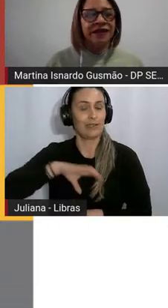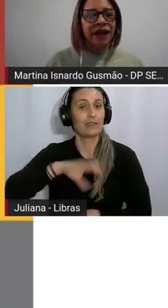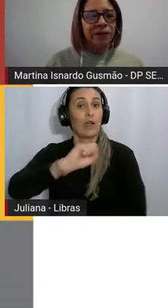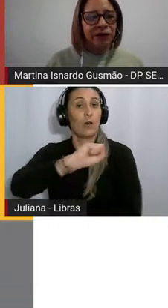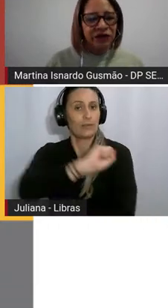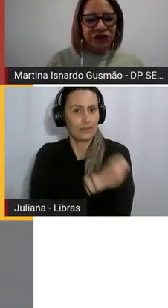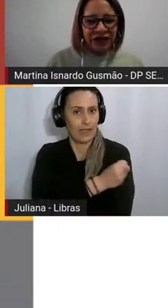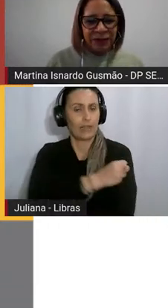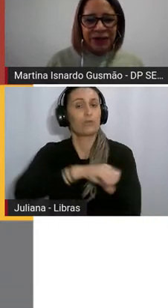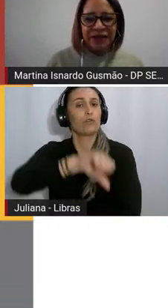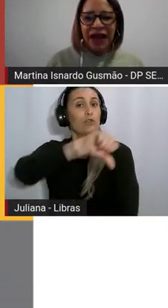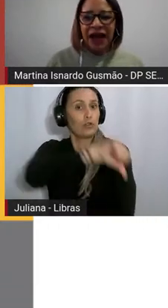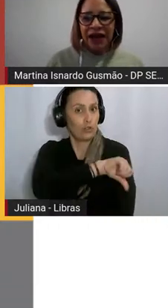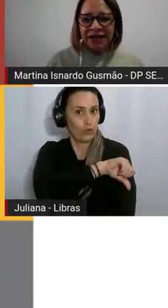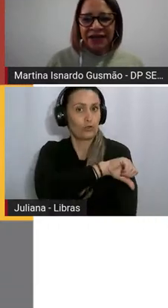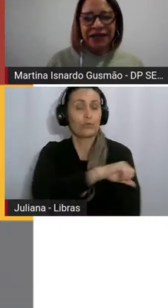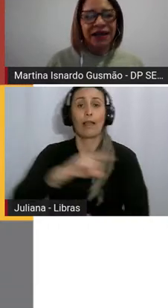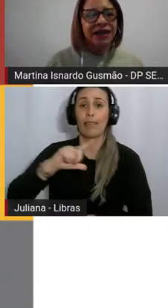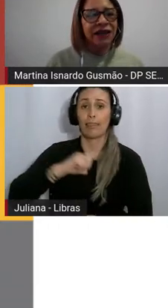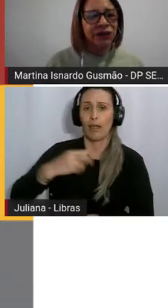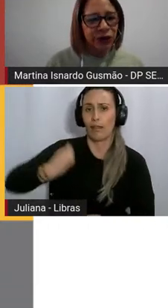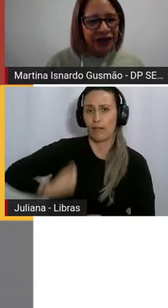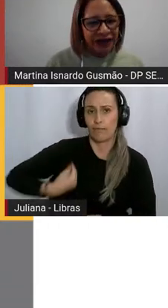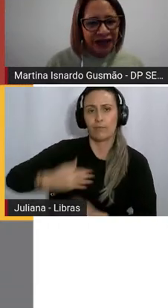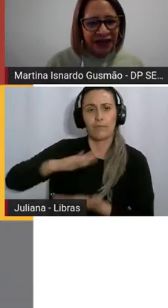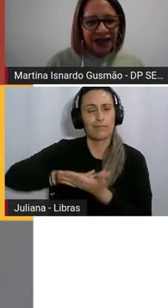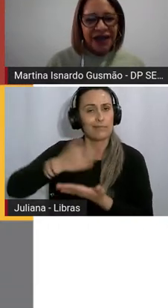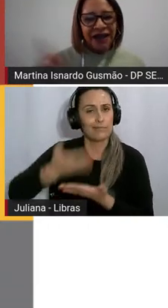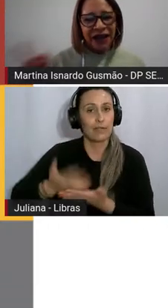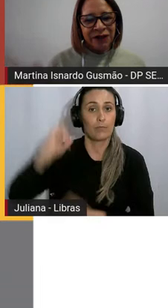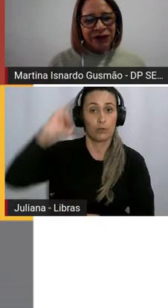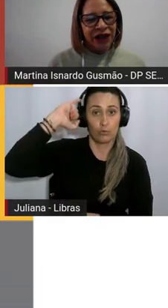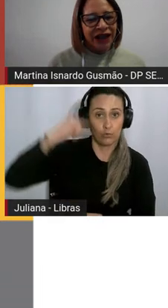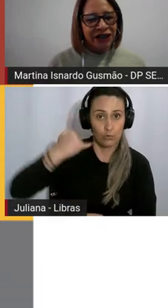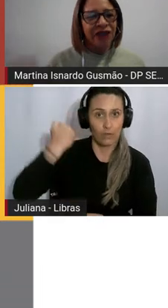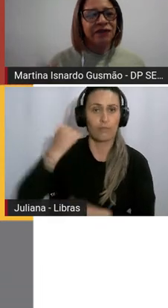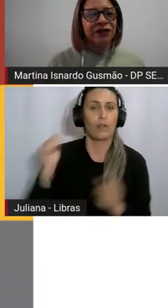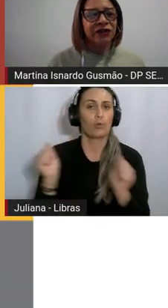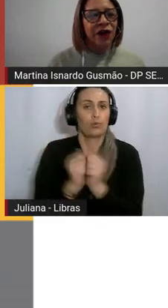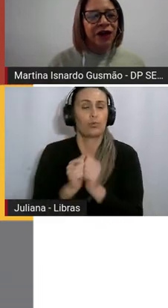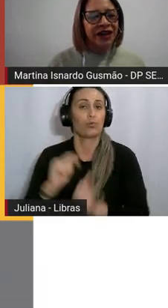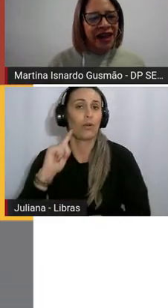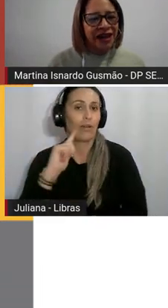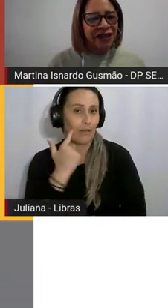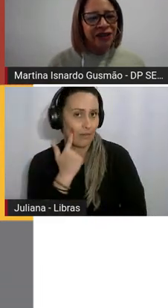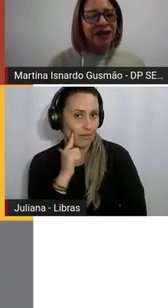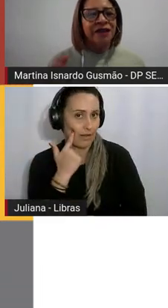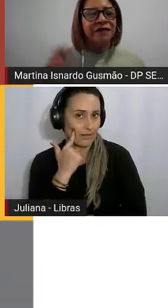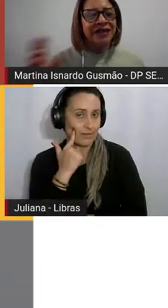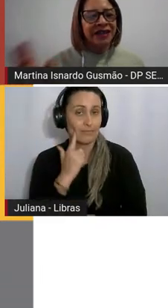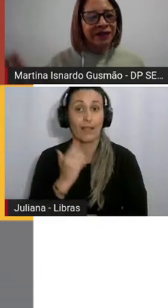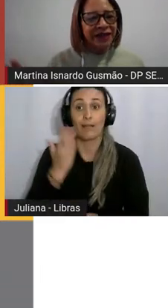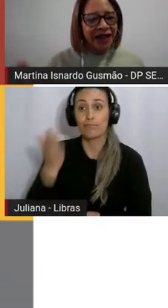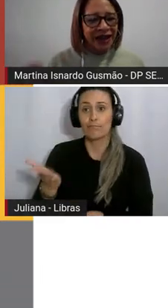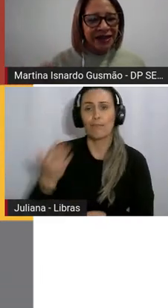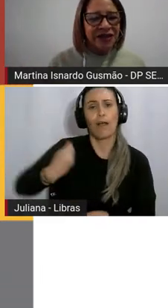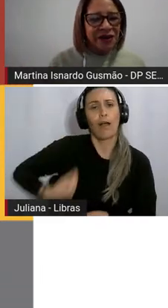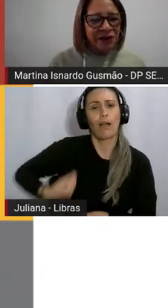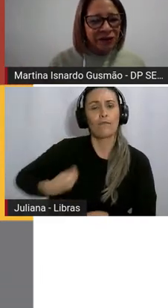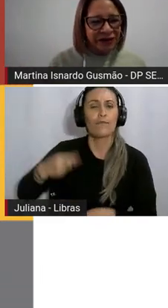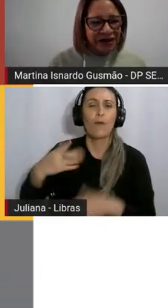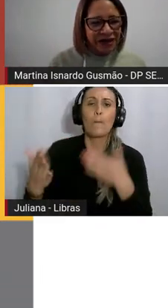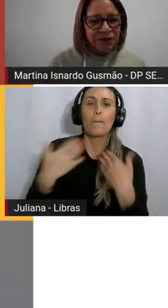nossas intérpretes de Libras, a Larissa e a Juliana. E lá no chat, a Vitória Kennedy fazendo aquela